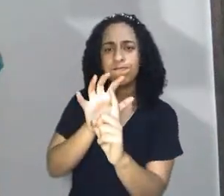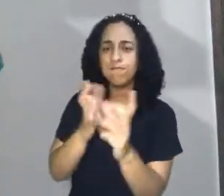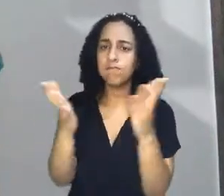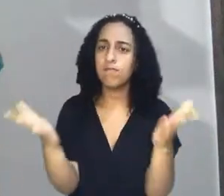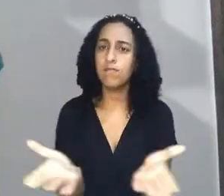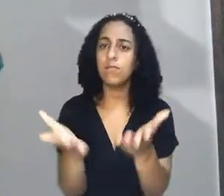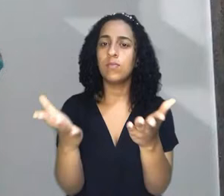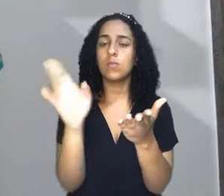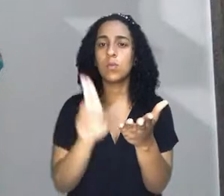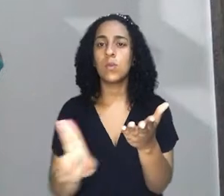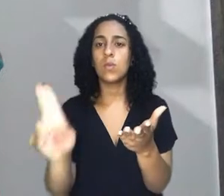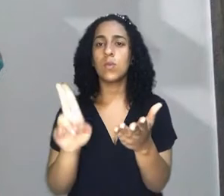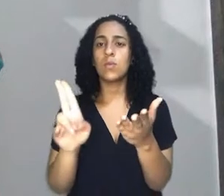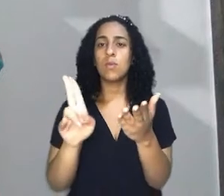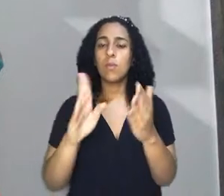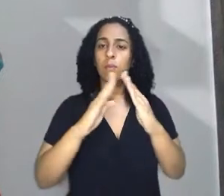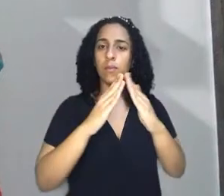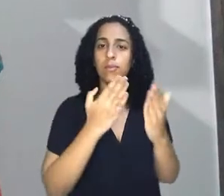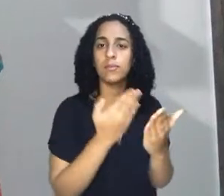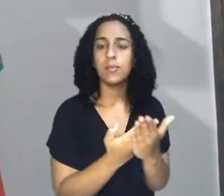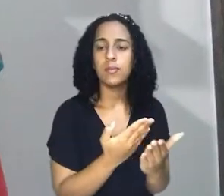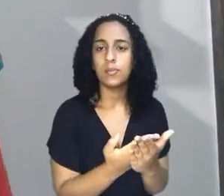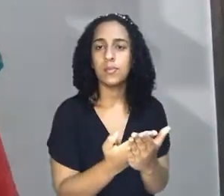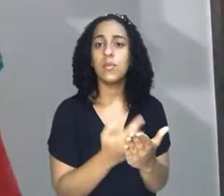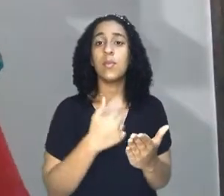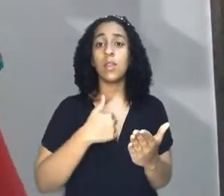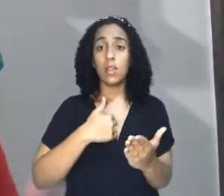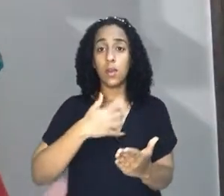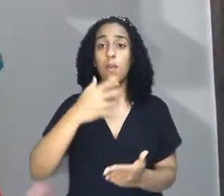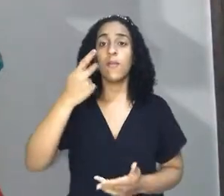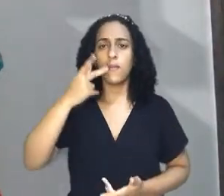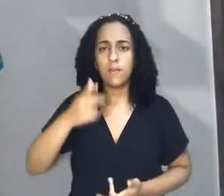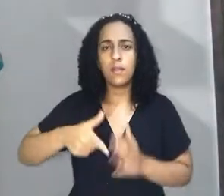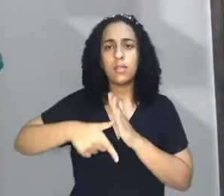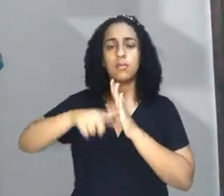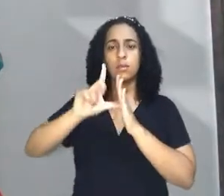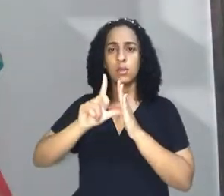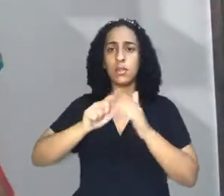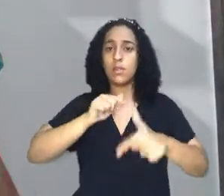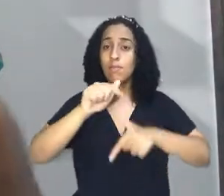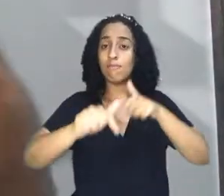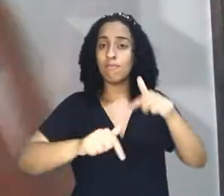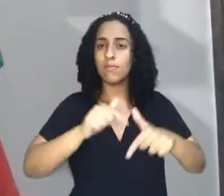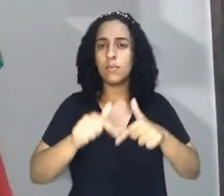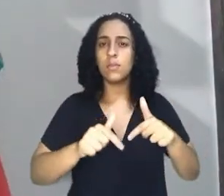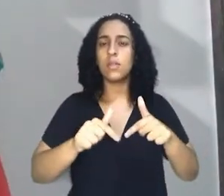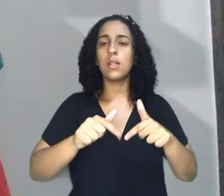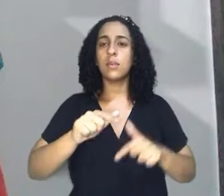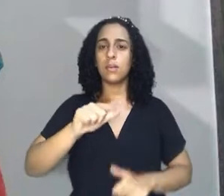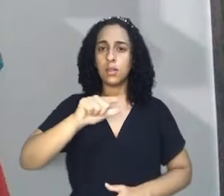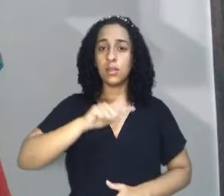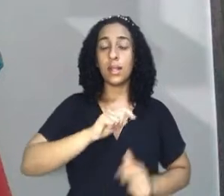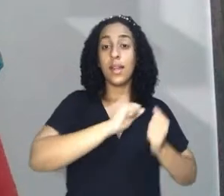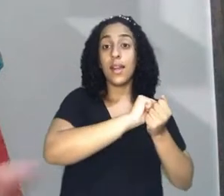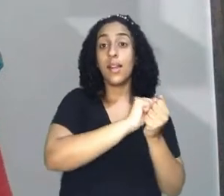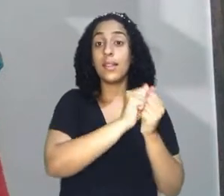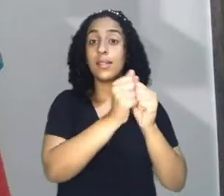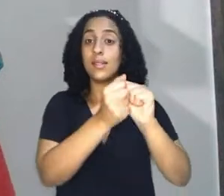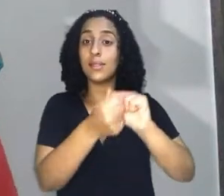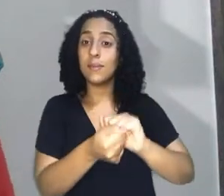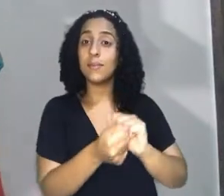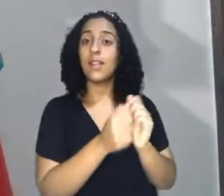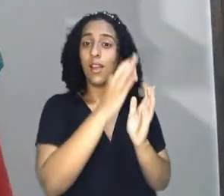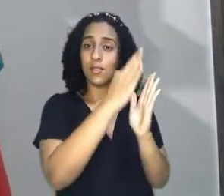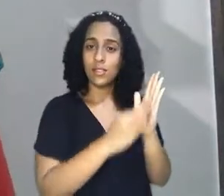sua utilização em sala de aula. Como falei anteriormente, nosso trabalho perpassa por adaptar esses materiais ao